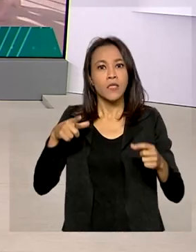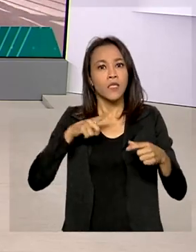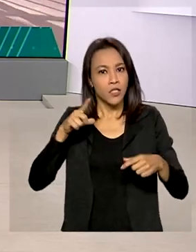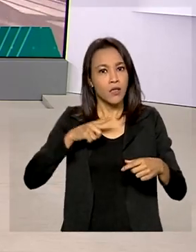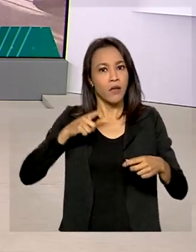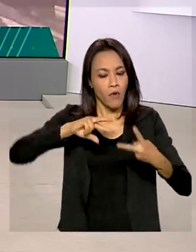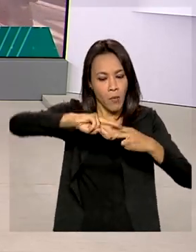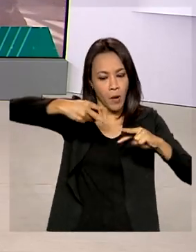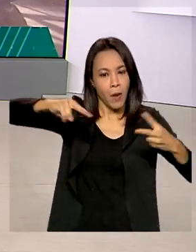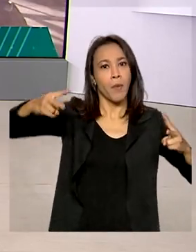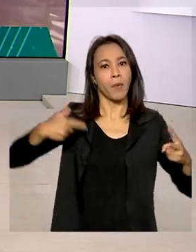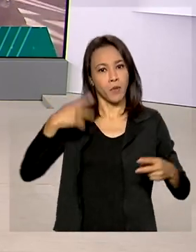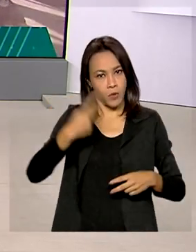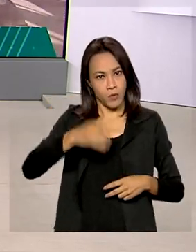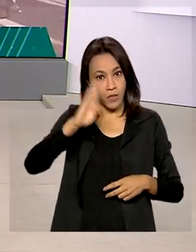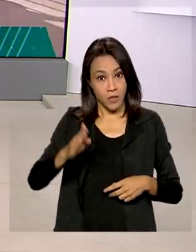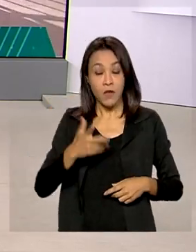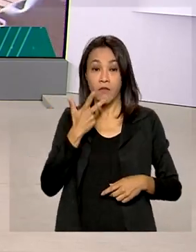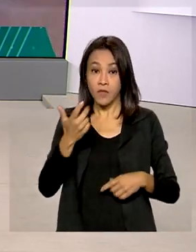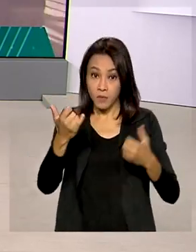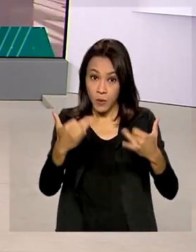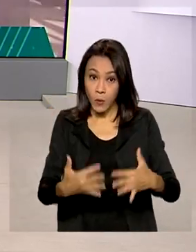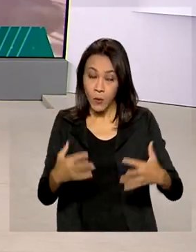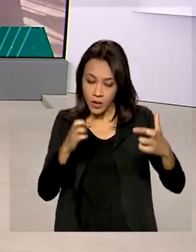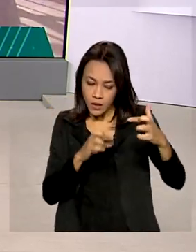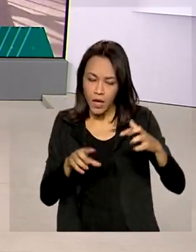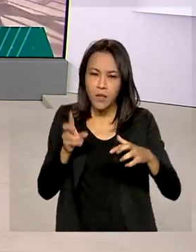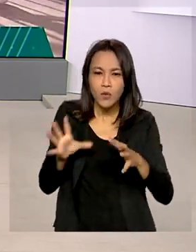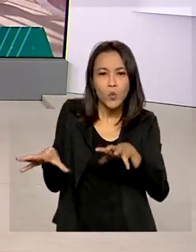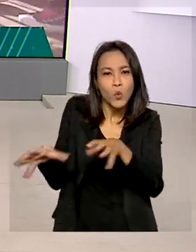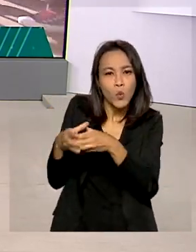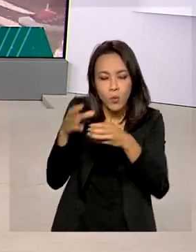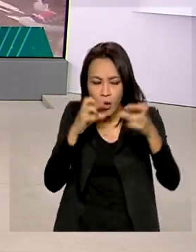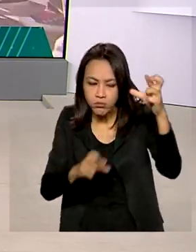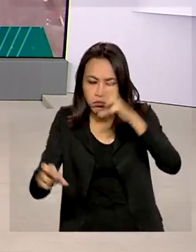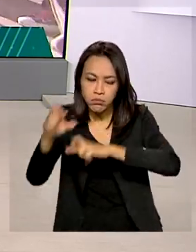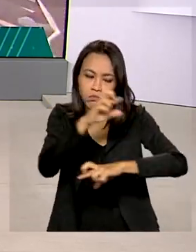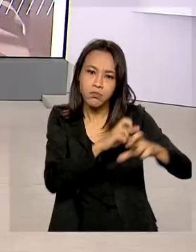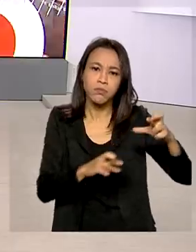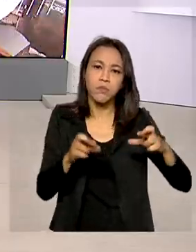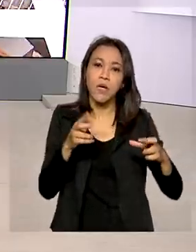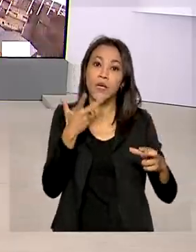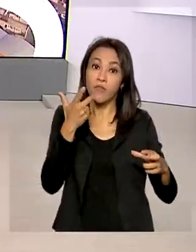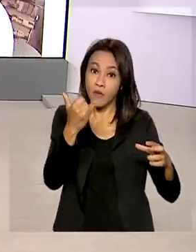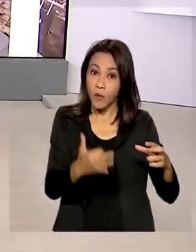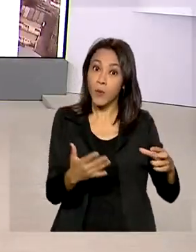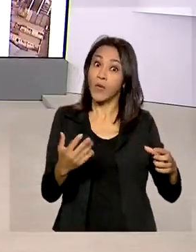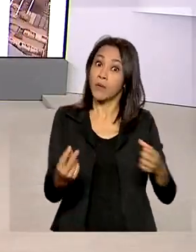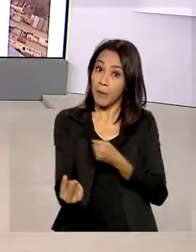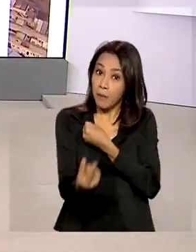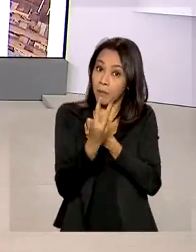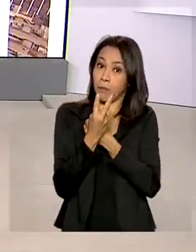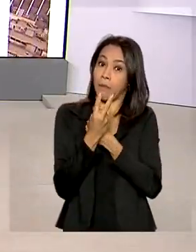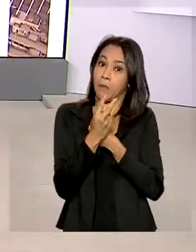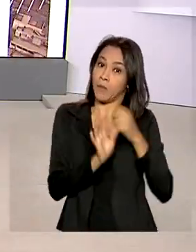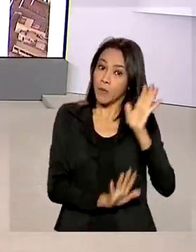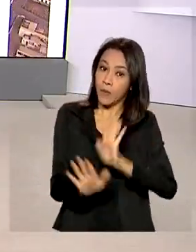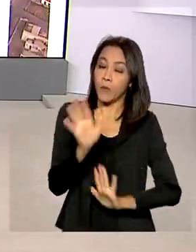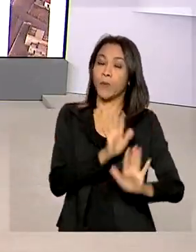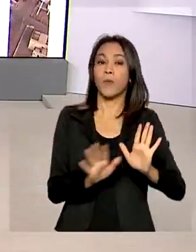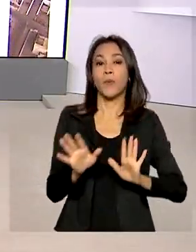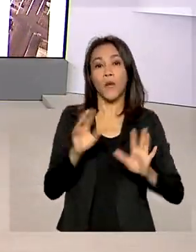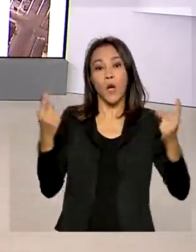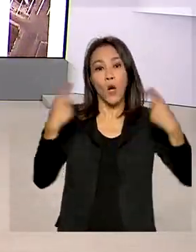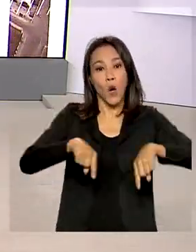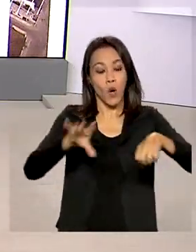Queiroga informou que as autoridades sanitárias monitoram a nova variante. E lembrou que a medida de proteção mais eficaz contra a